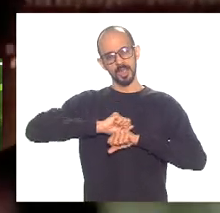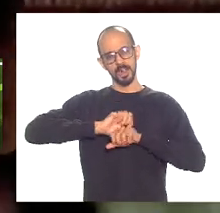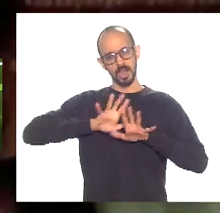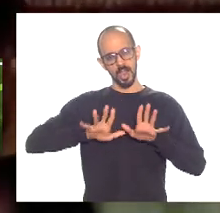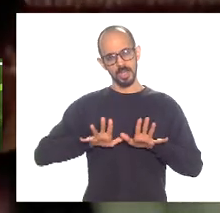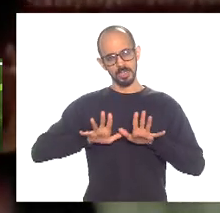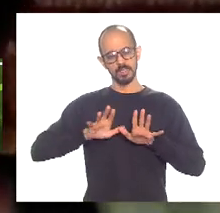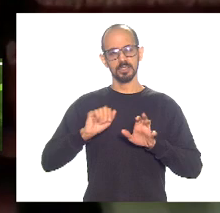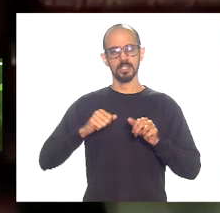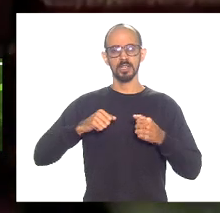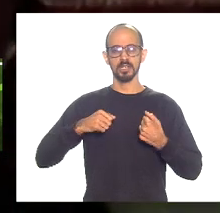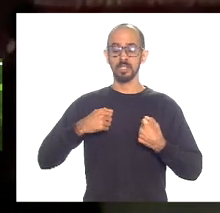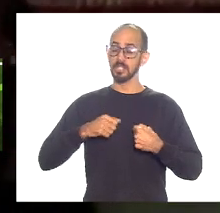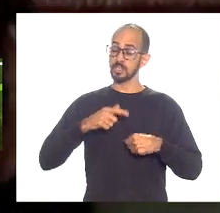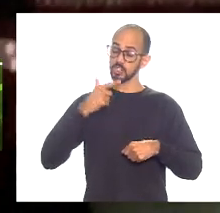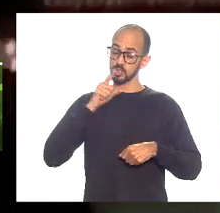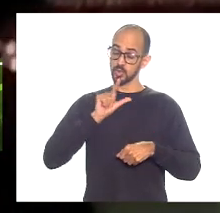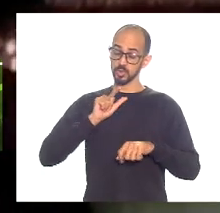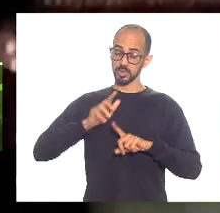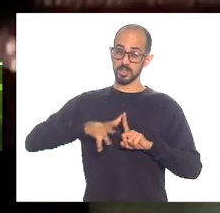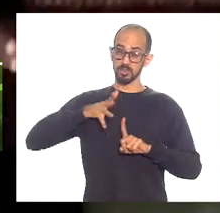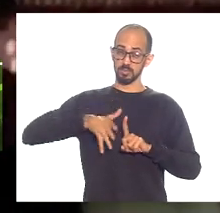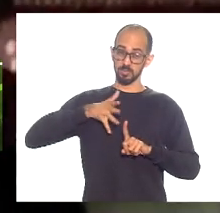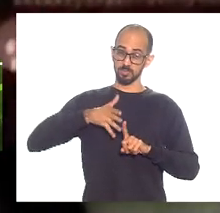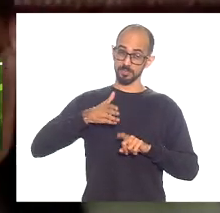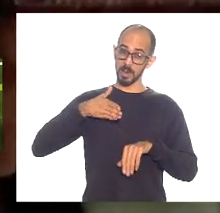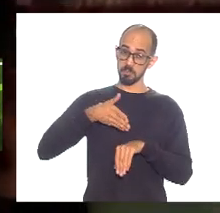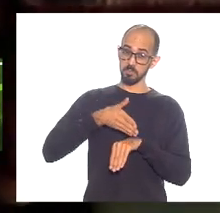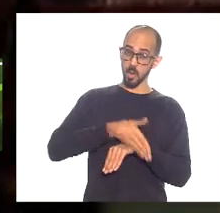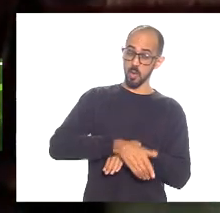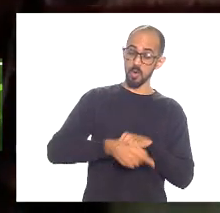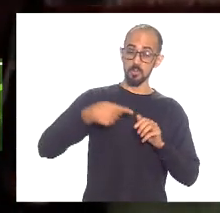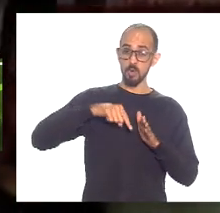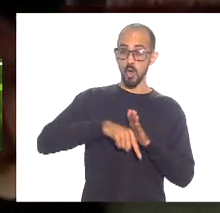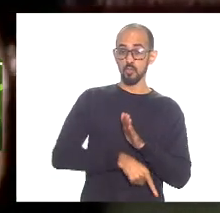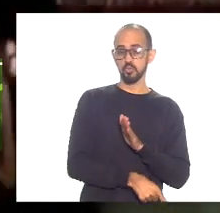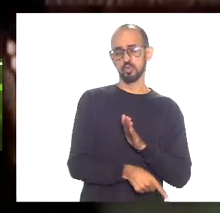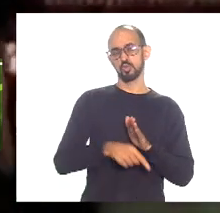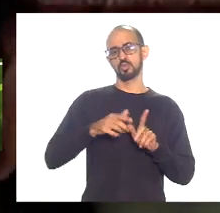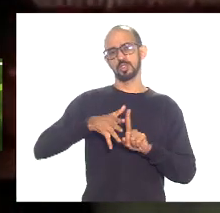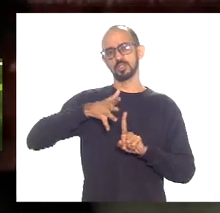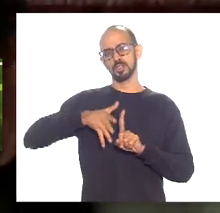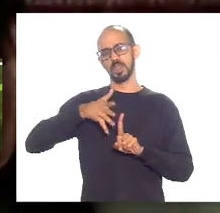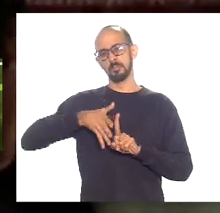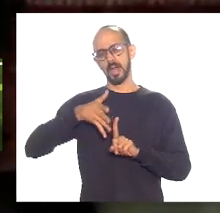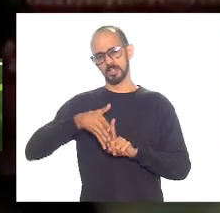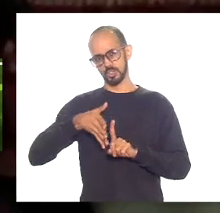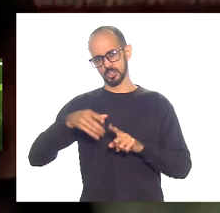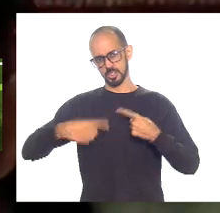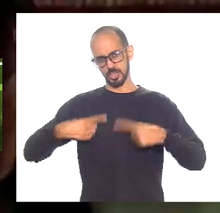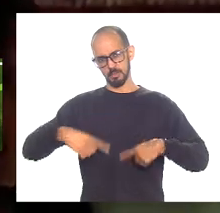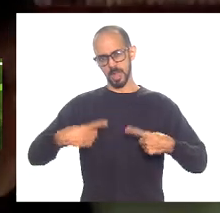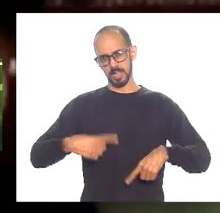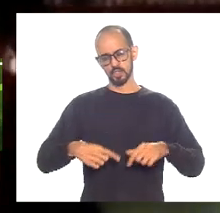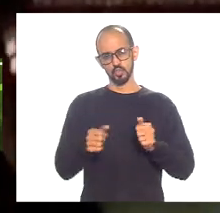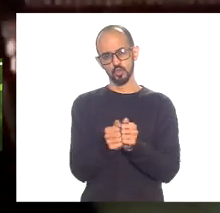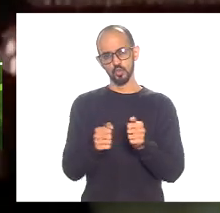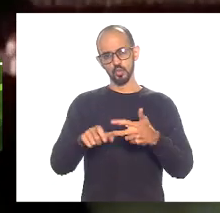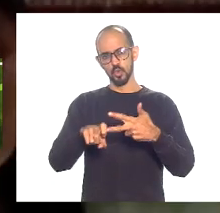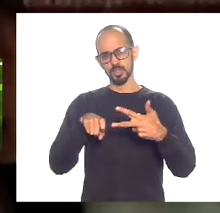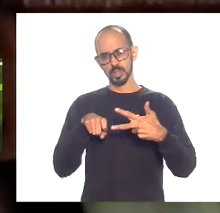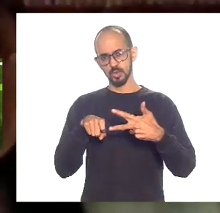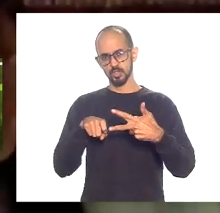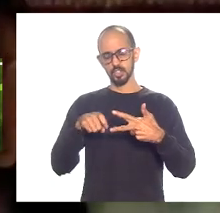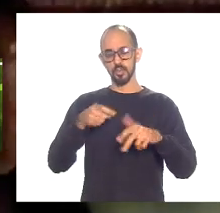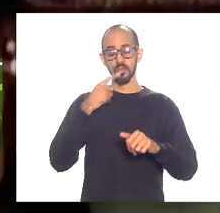que a gente se insira ainda mais nesse debate e que a gente reveja essa questão com o executivo de um